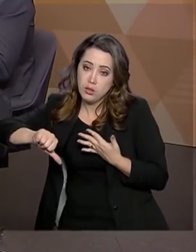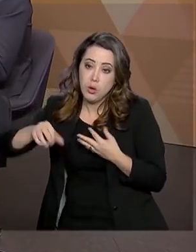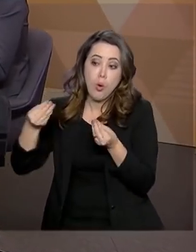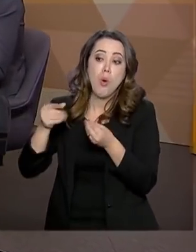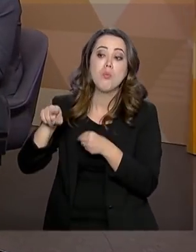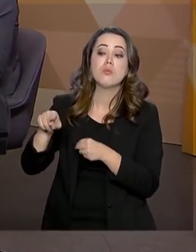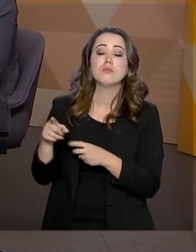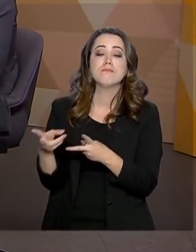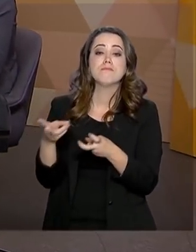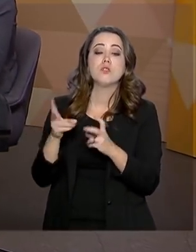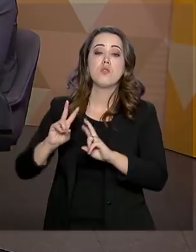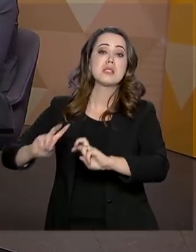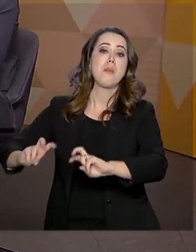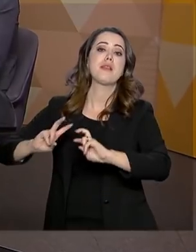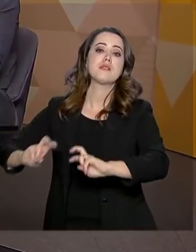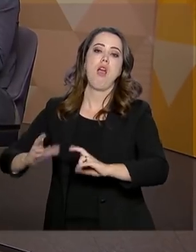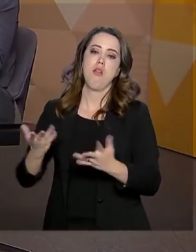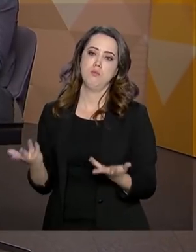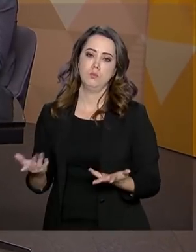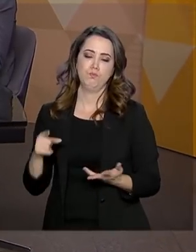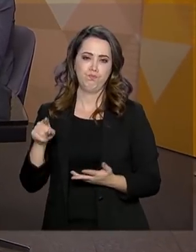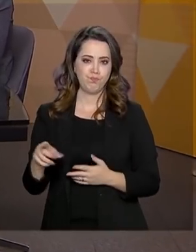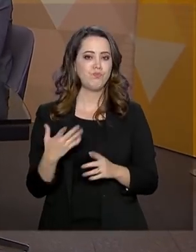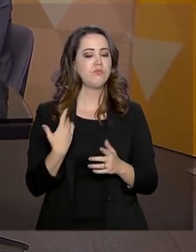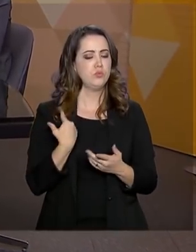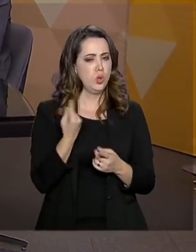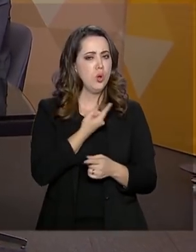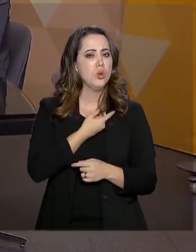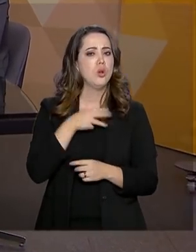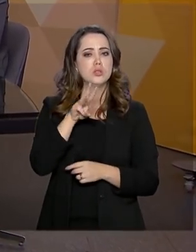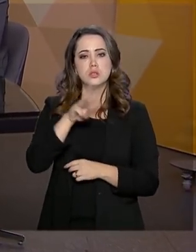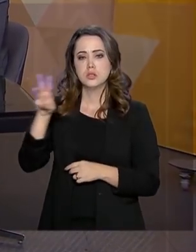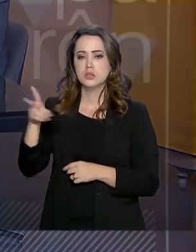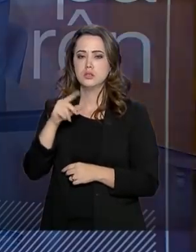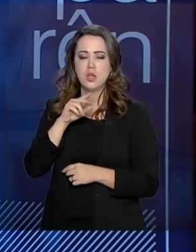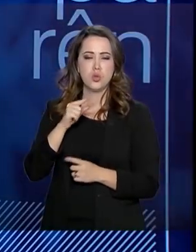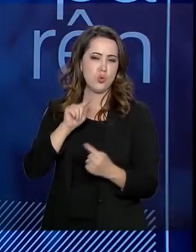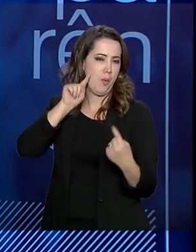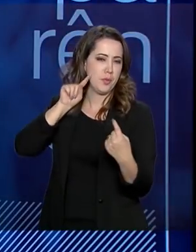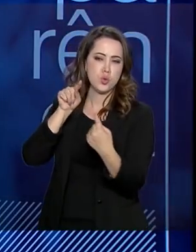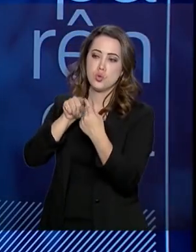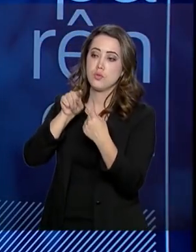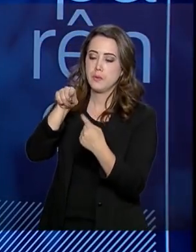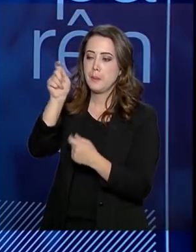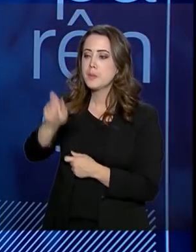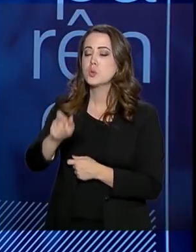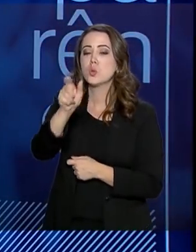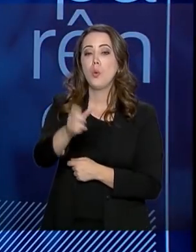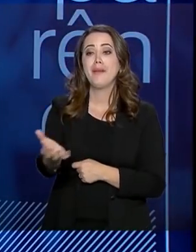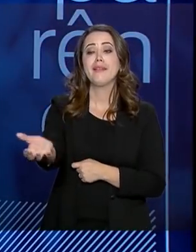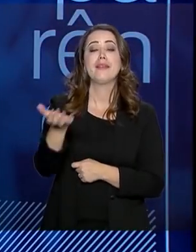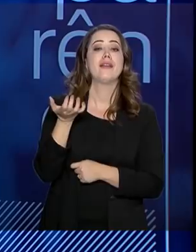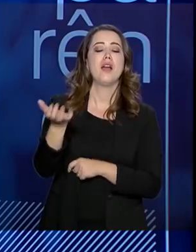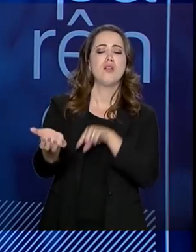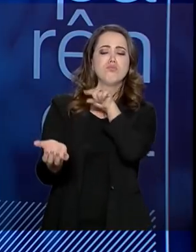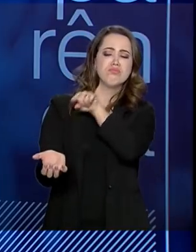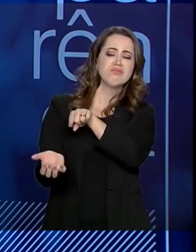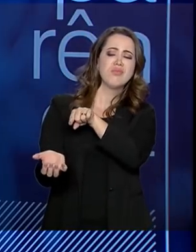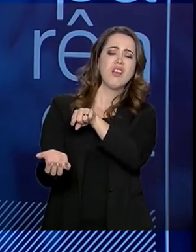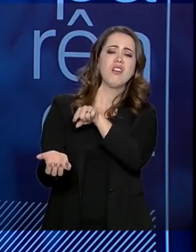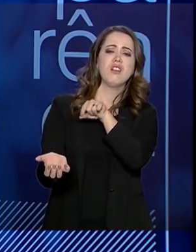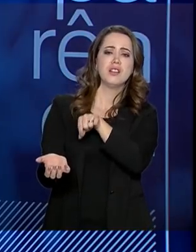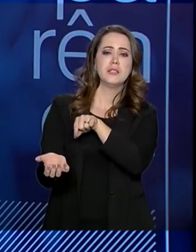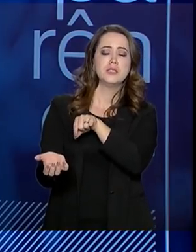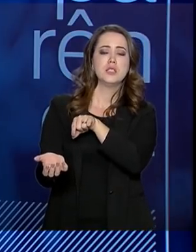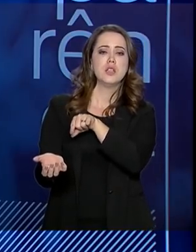como não poderia ser diferente, ela é centrada na visão do cidadão. Então, nós vamos primeiro perguntar ao cidadão o que está